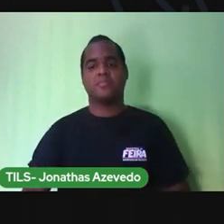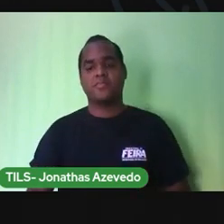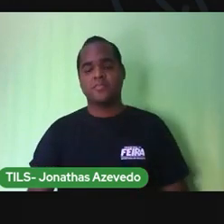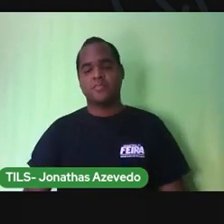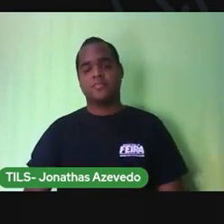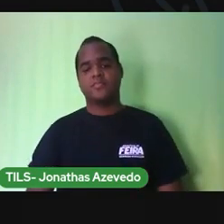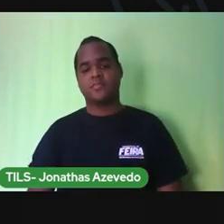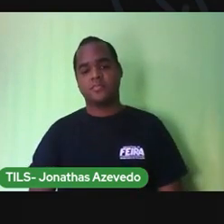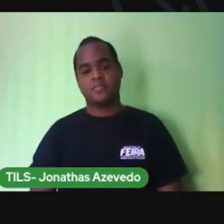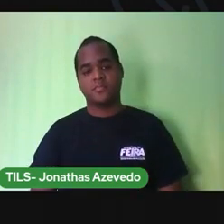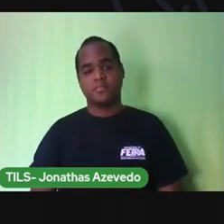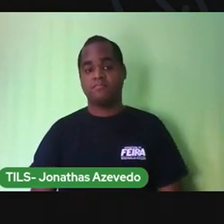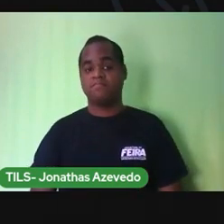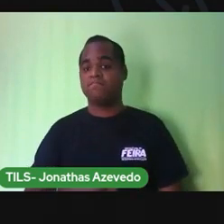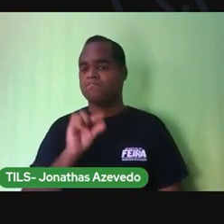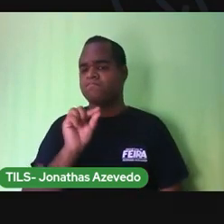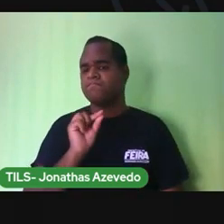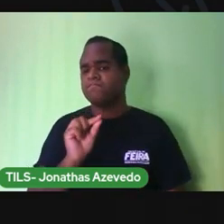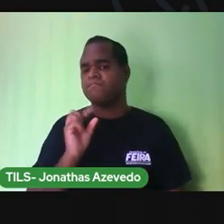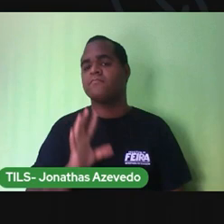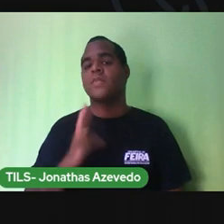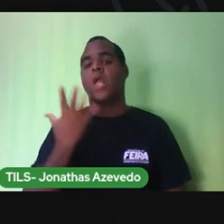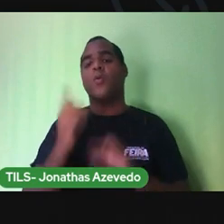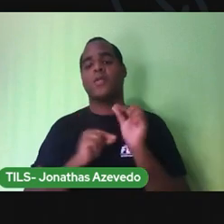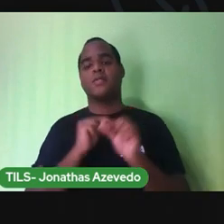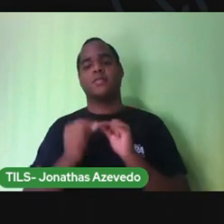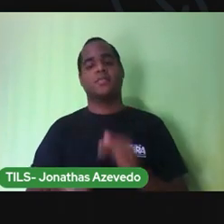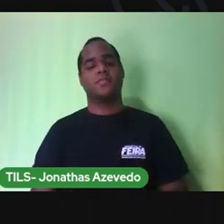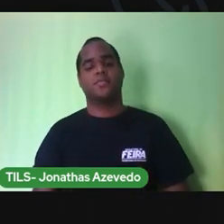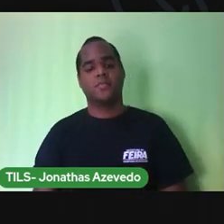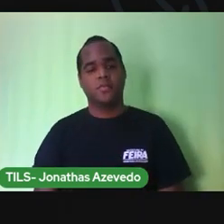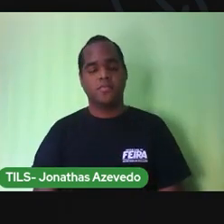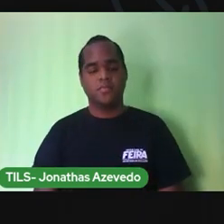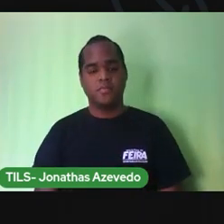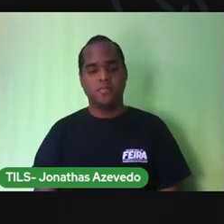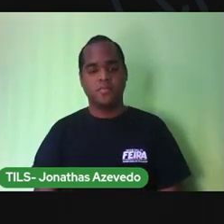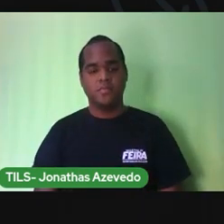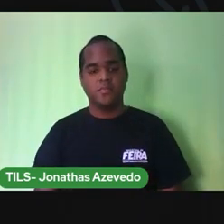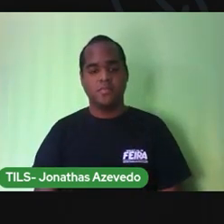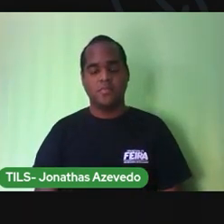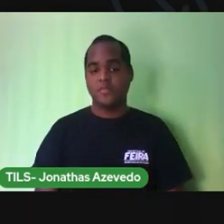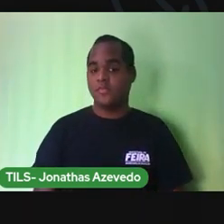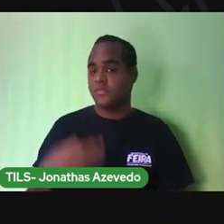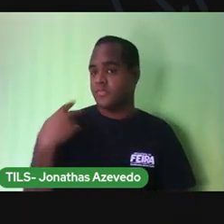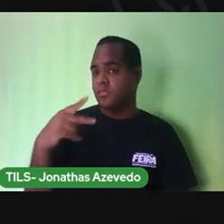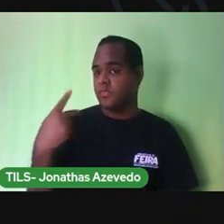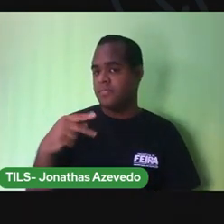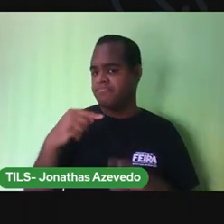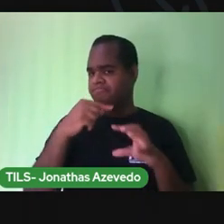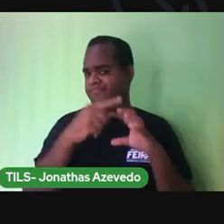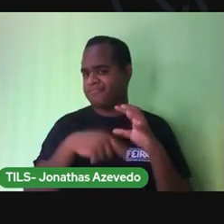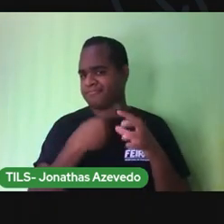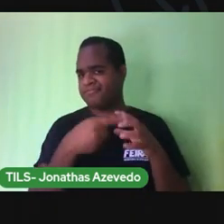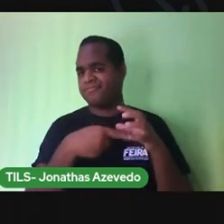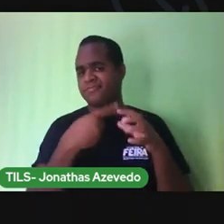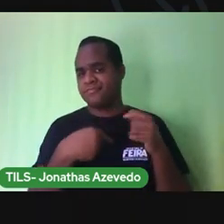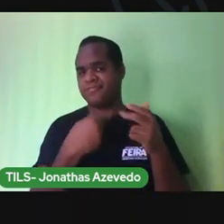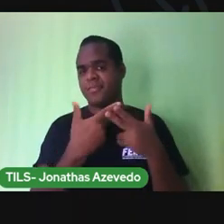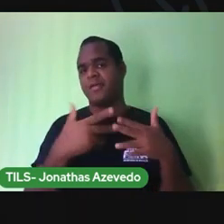Então, o que que acontece? O planeta Terra, ele